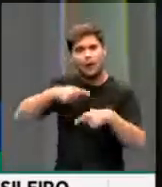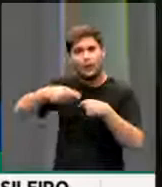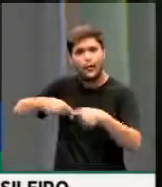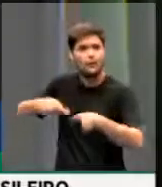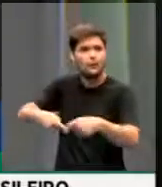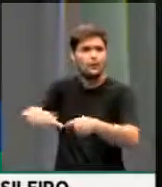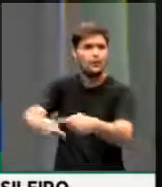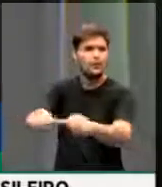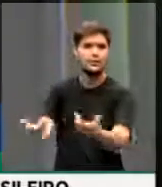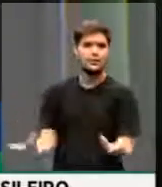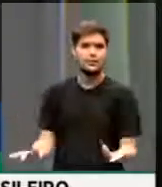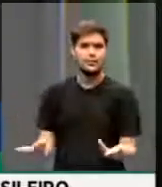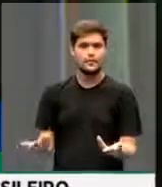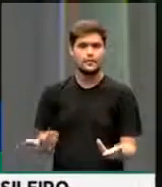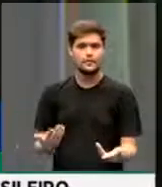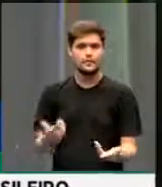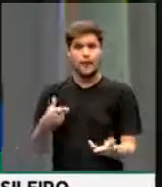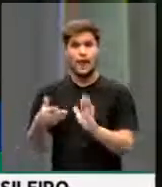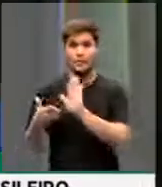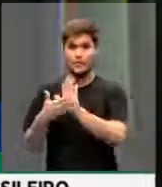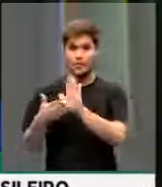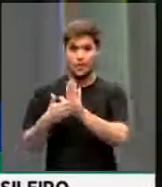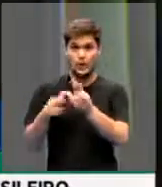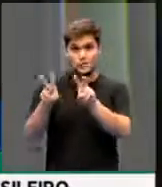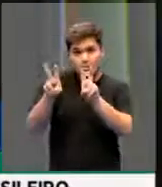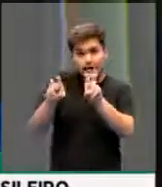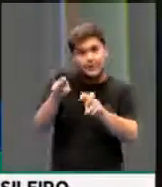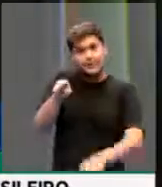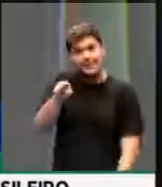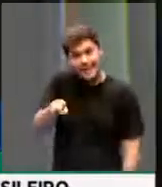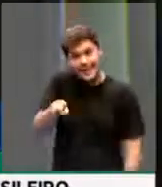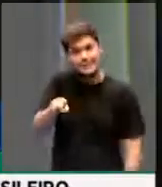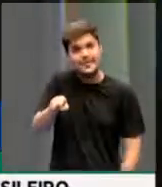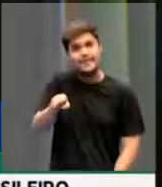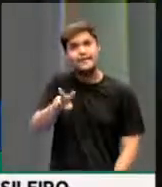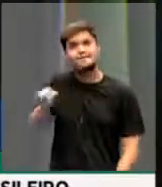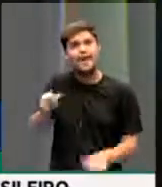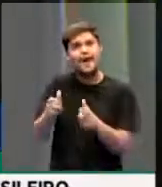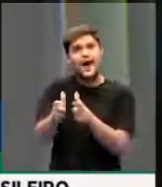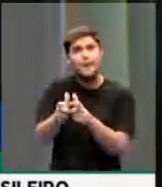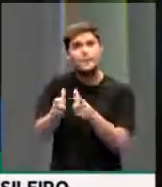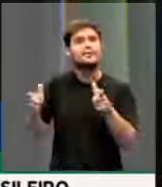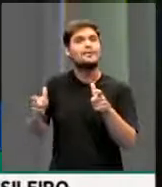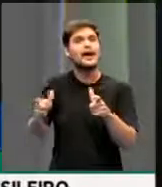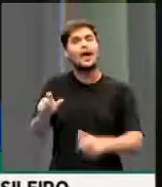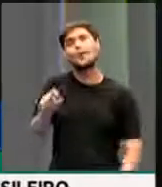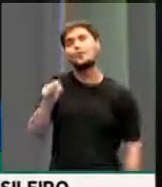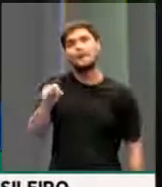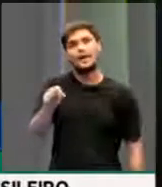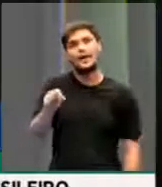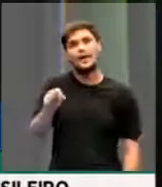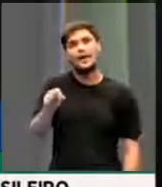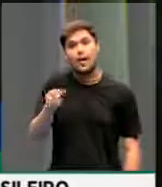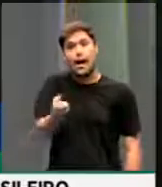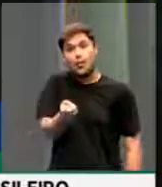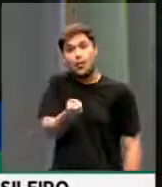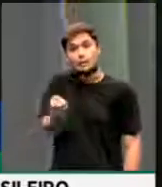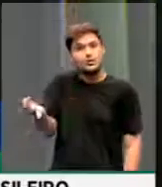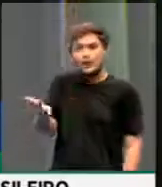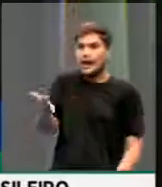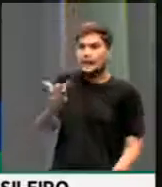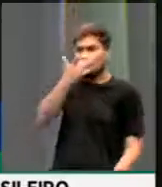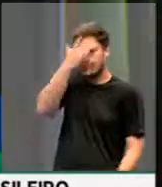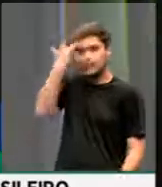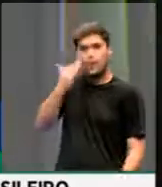governo. Uma matéria como essa, que vai aumentar o já escandaloso número de mortes